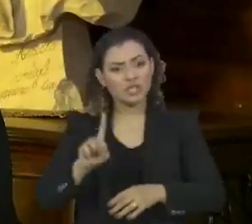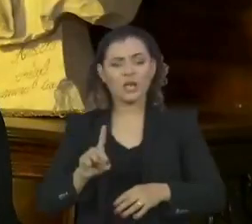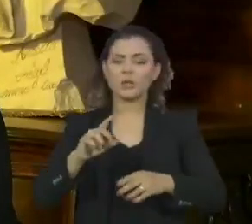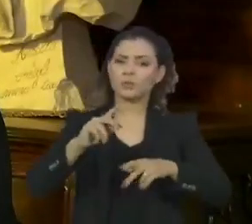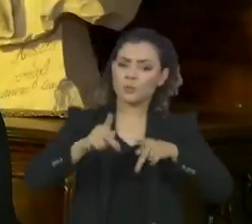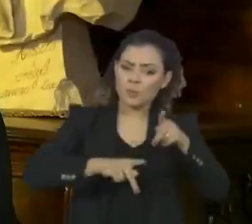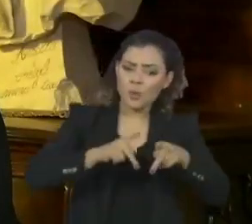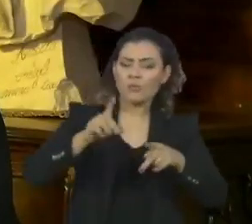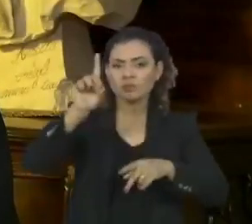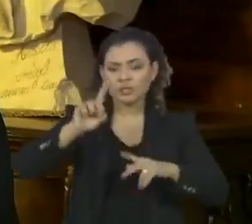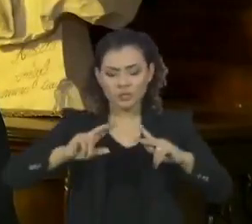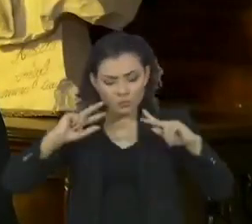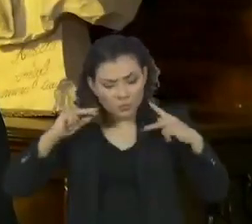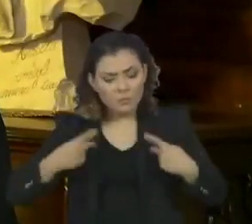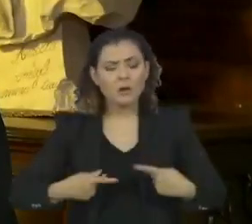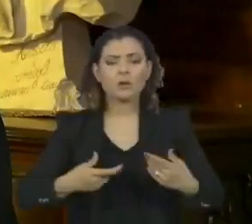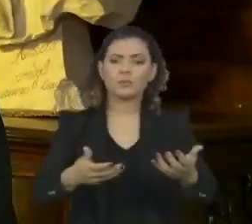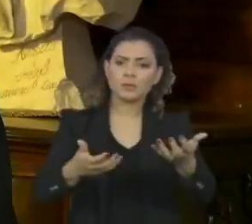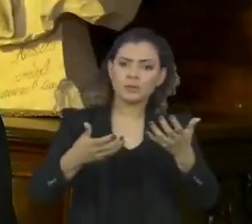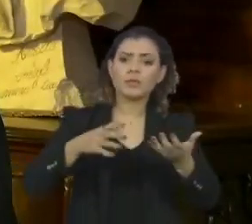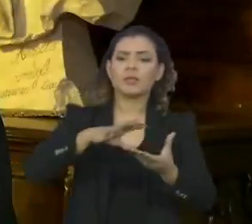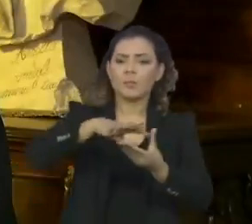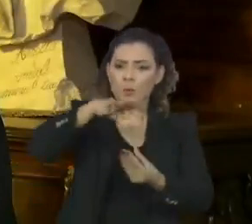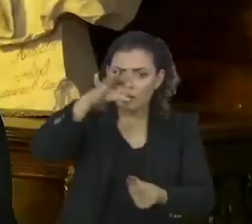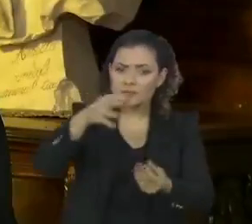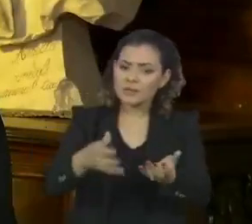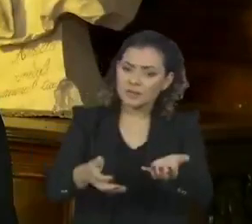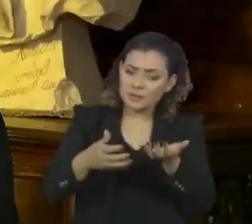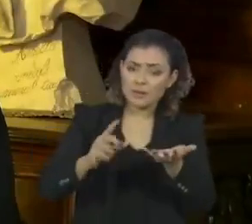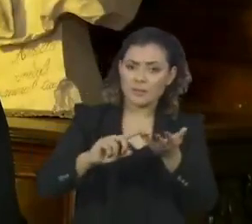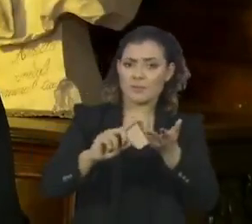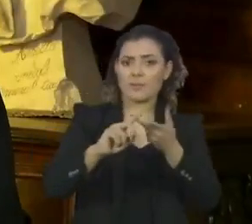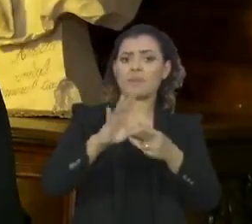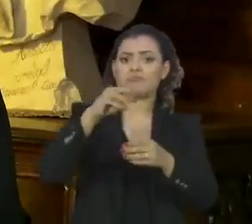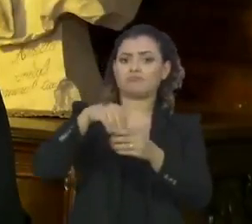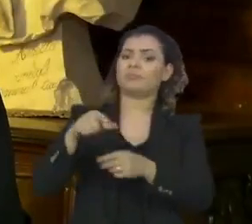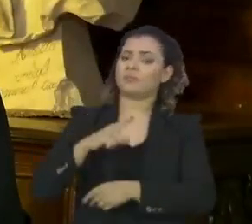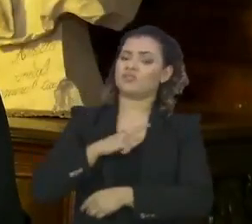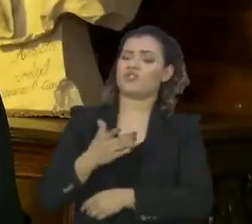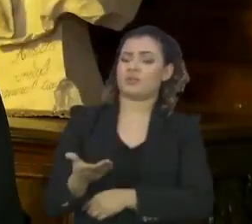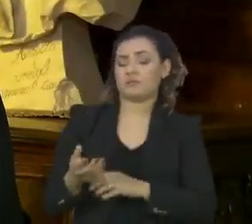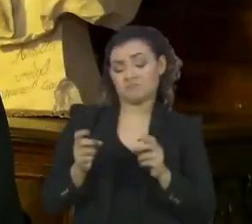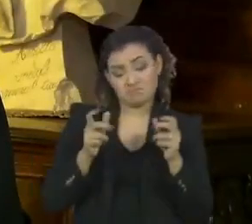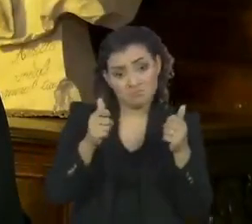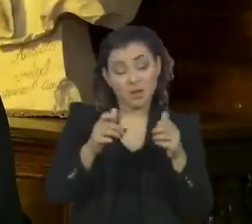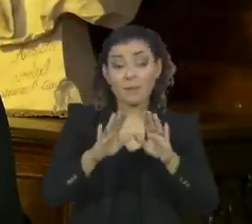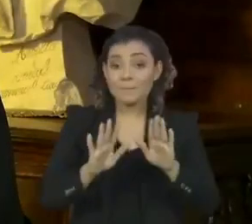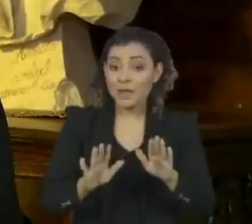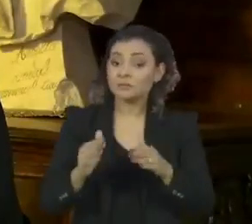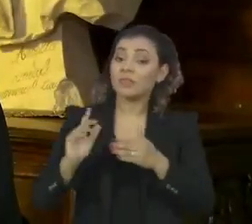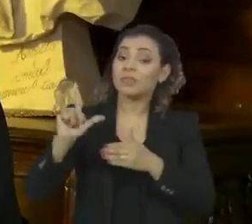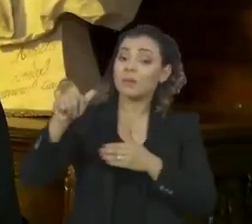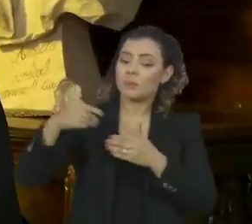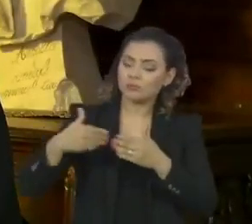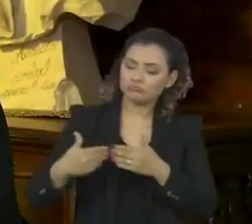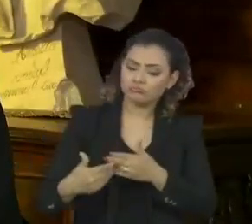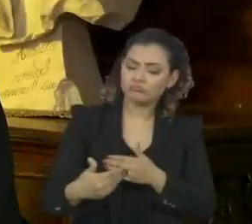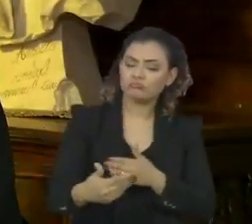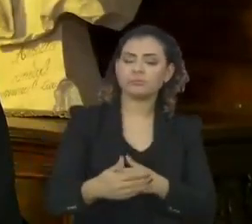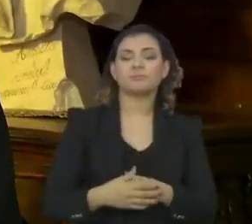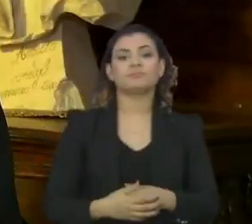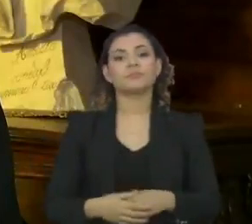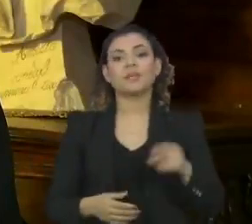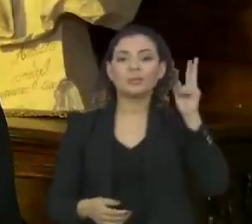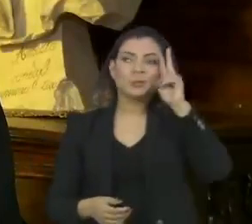civis, direitos humanos, redemocratização e assim por diante. Agora, depois, é claro, a